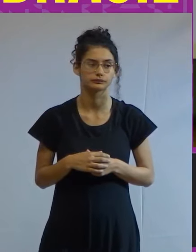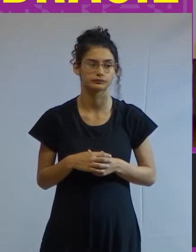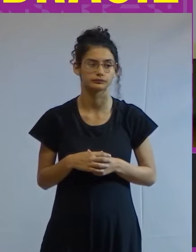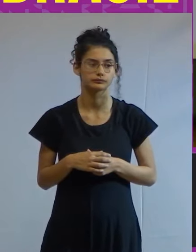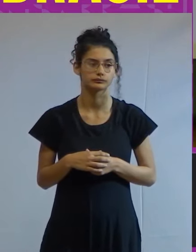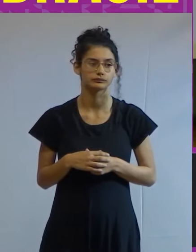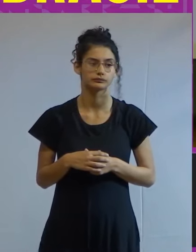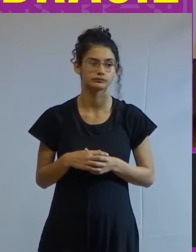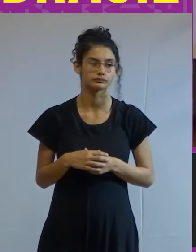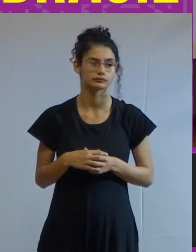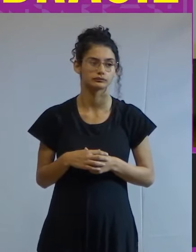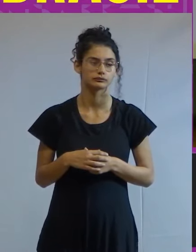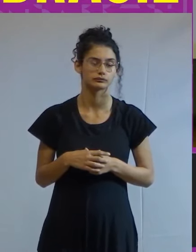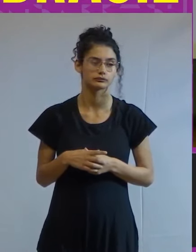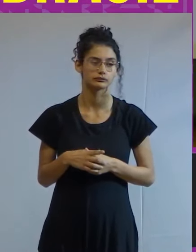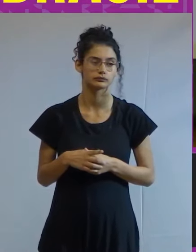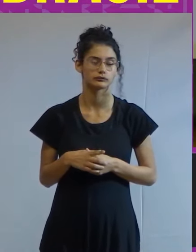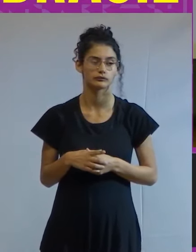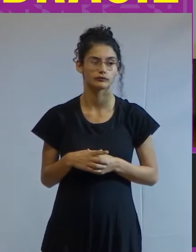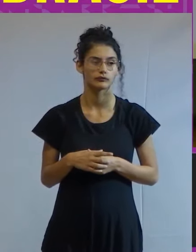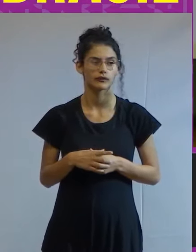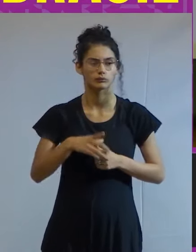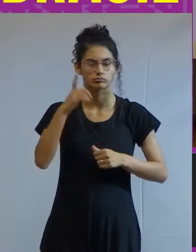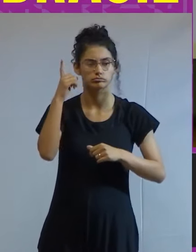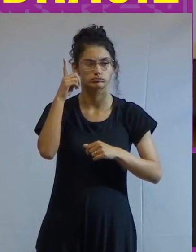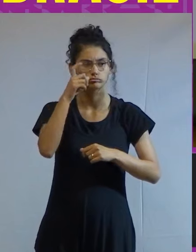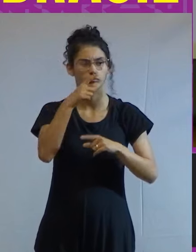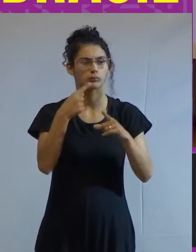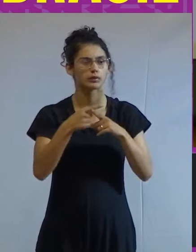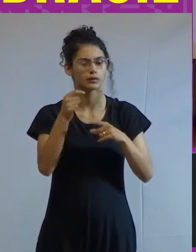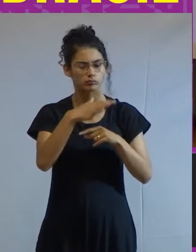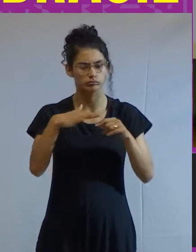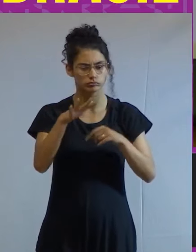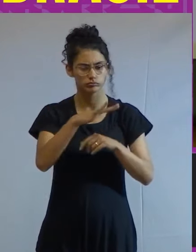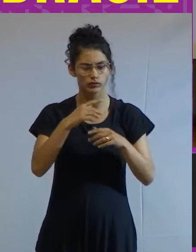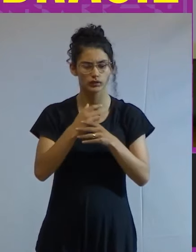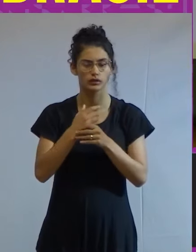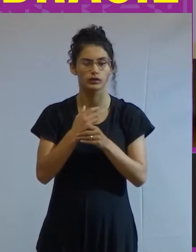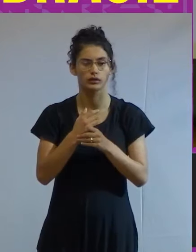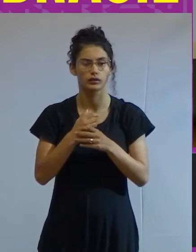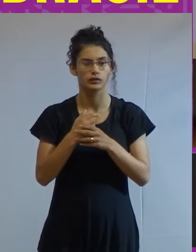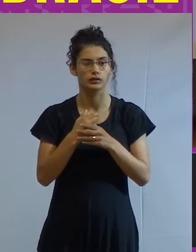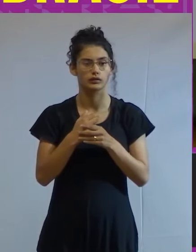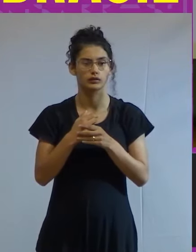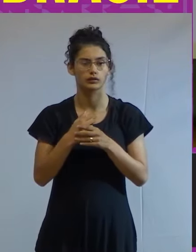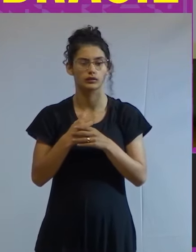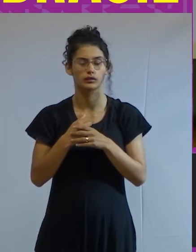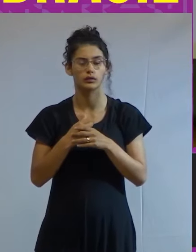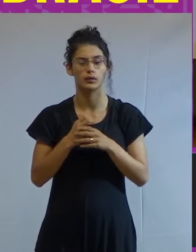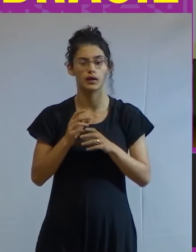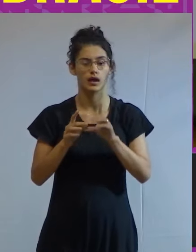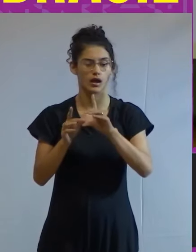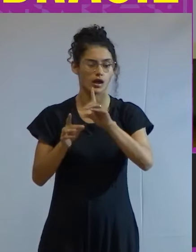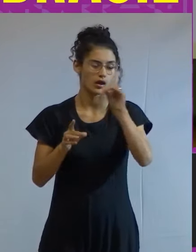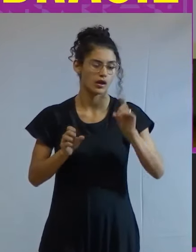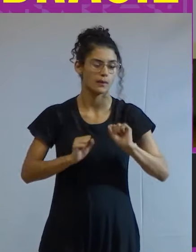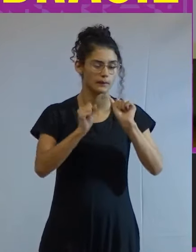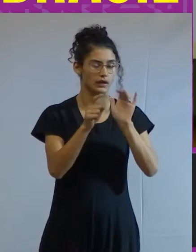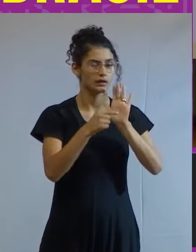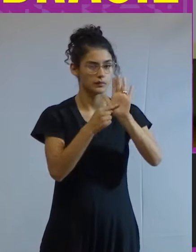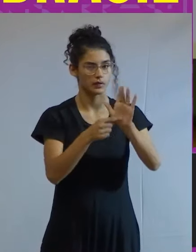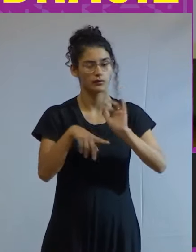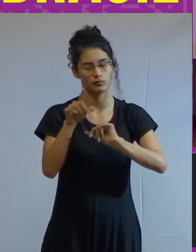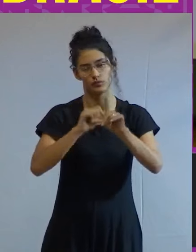isso foi muito grave porque foi o que abriu o espaço para que a extrema direita pudesse se apresentar como